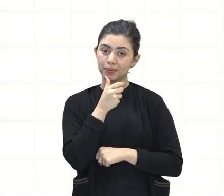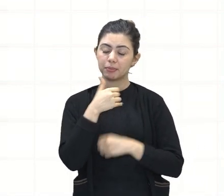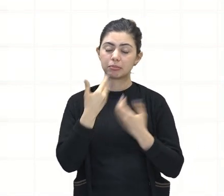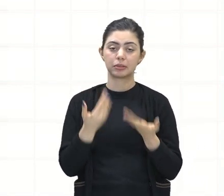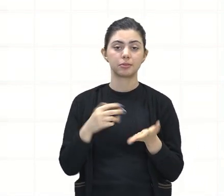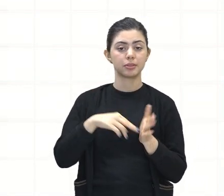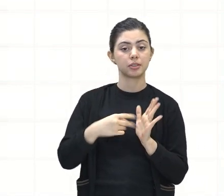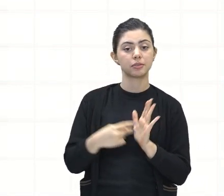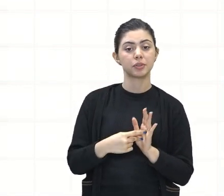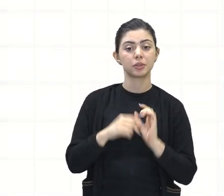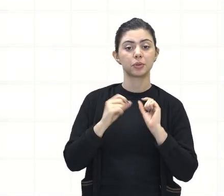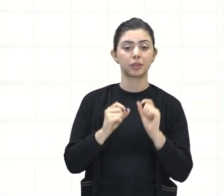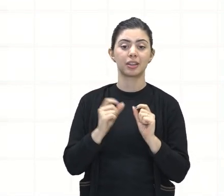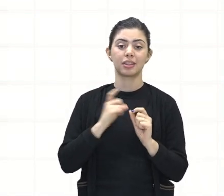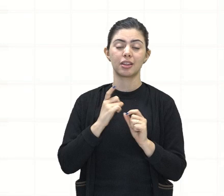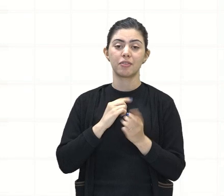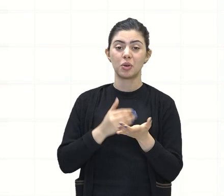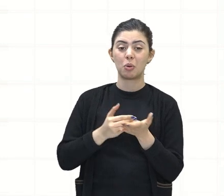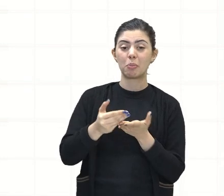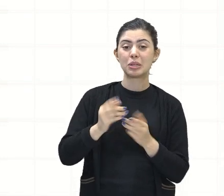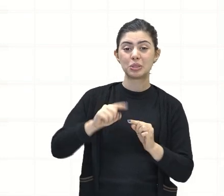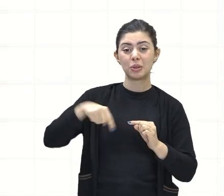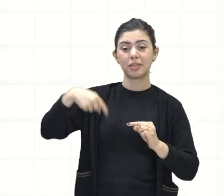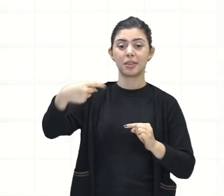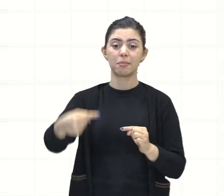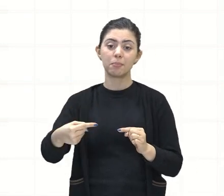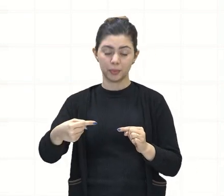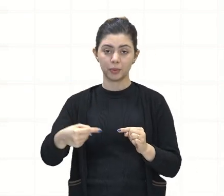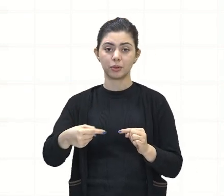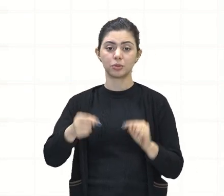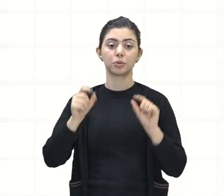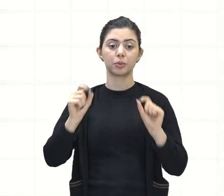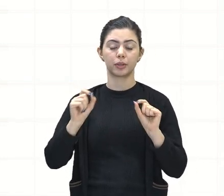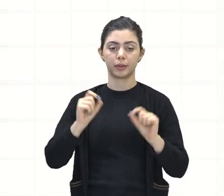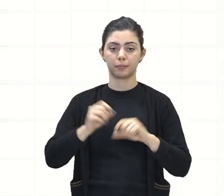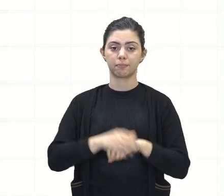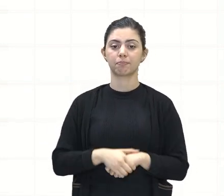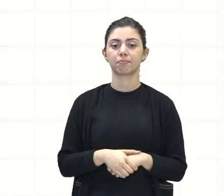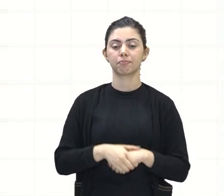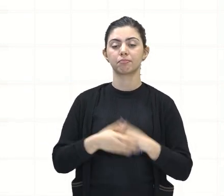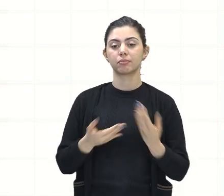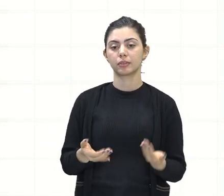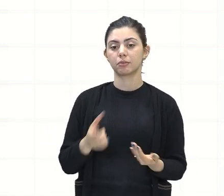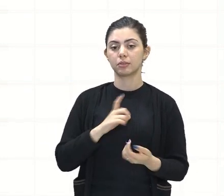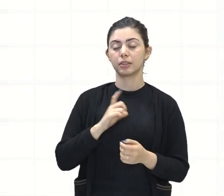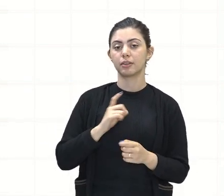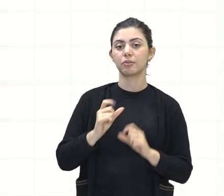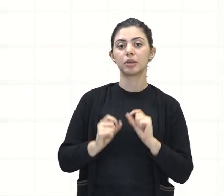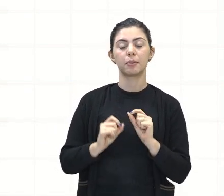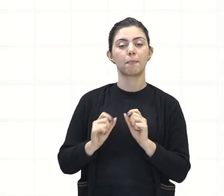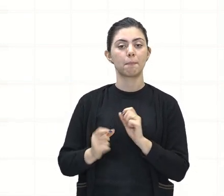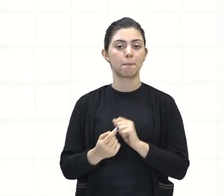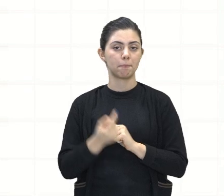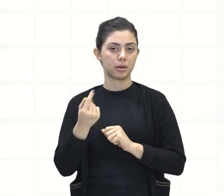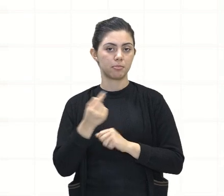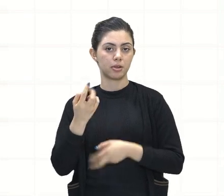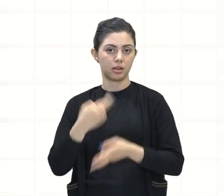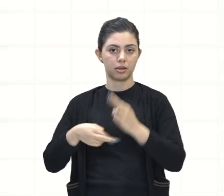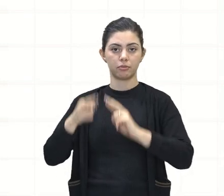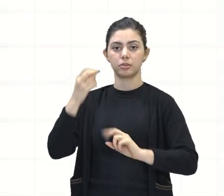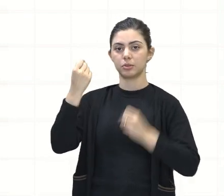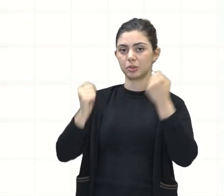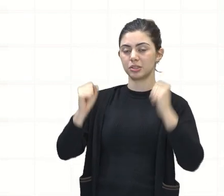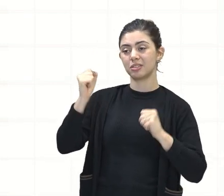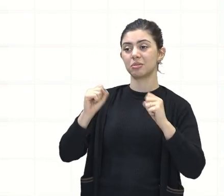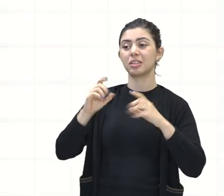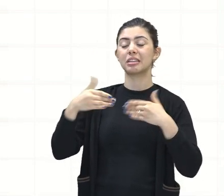dizer que ela começou bem depois do que a... Bem depois da primeira revolução industrial, perdão, tá bom? Então,